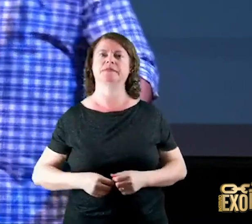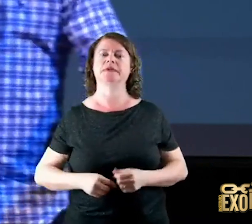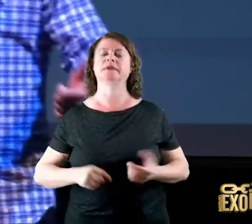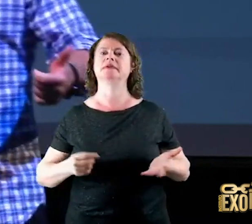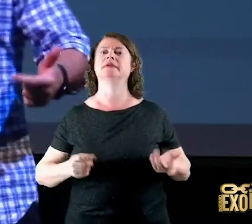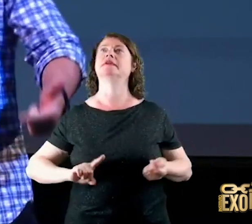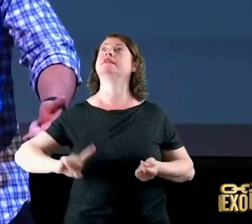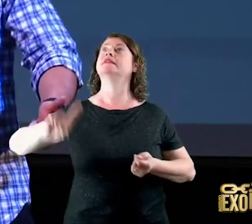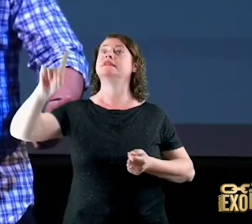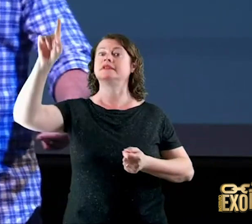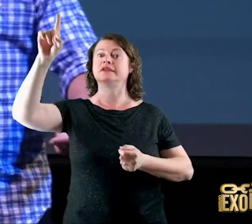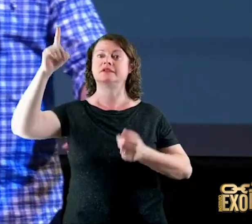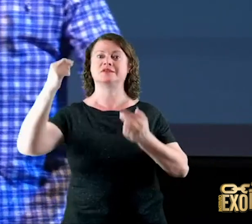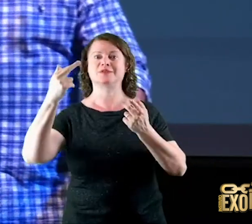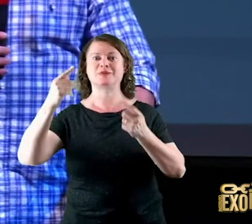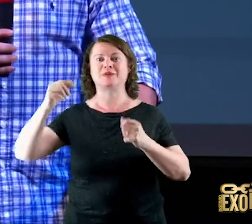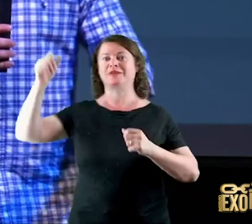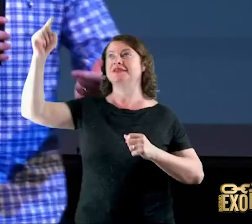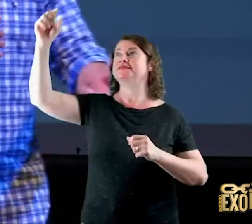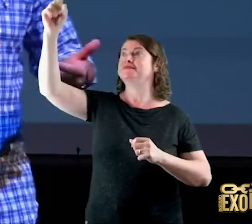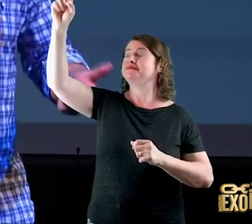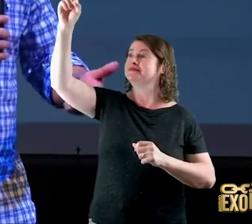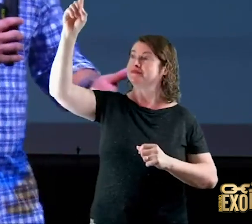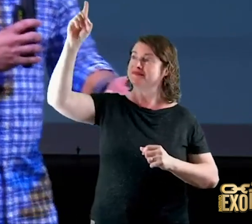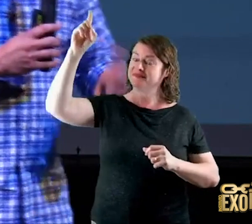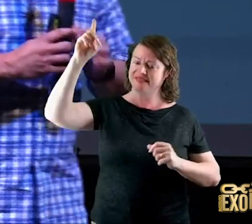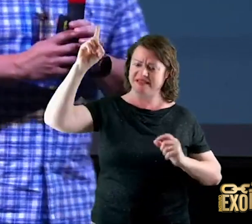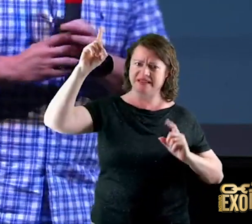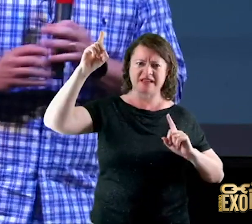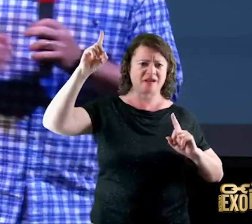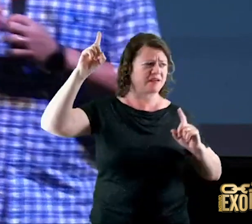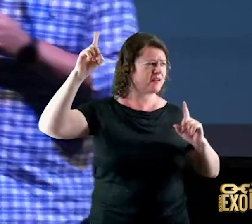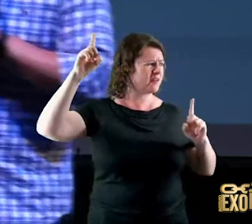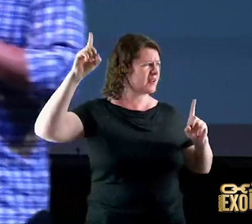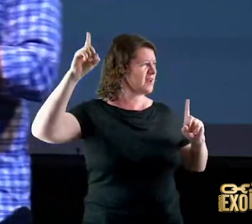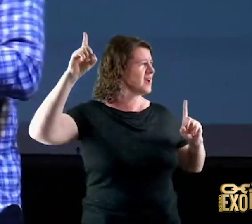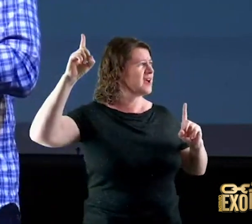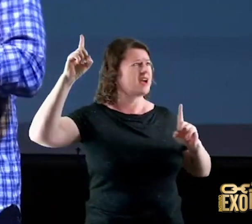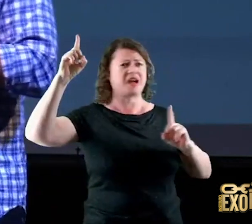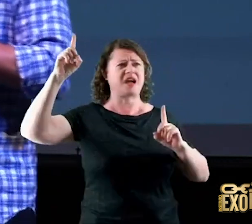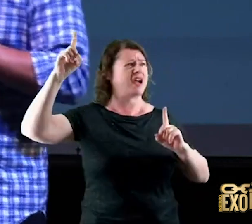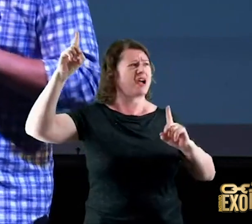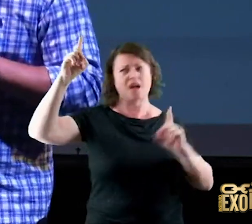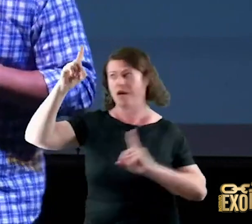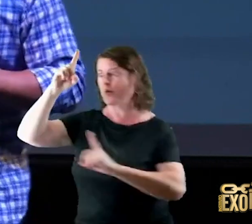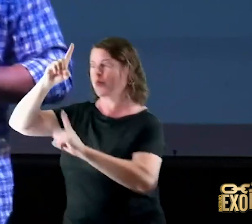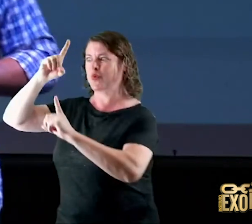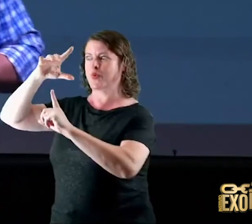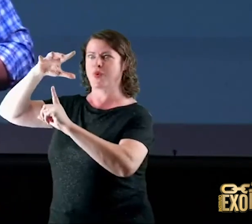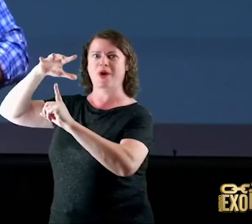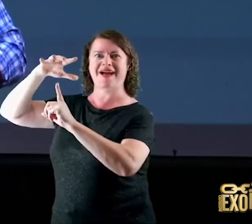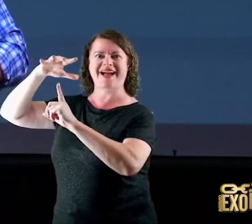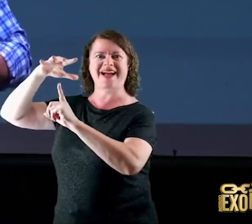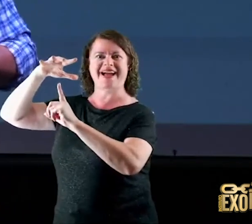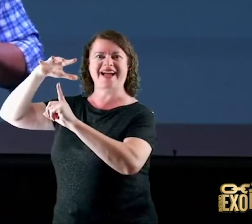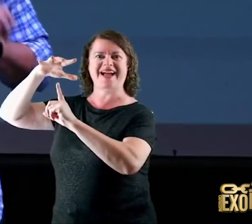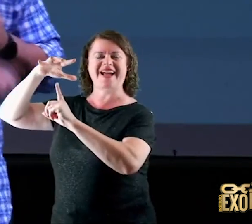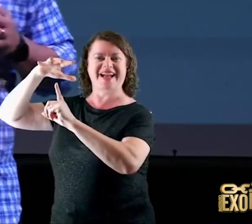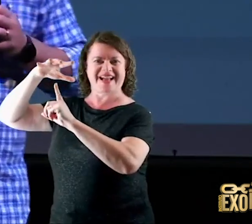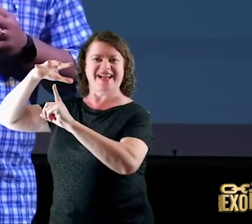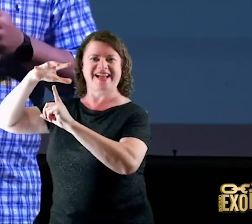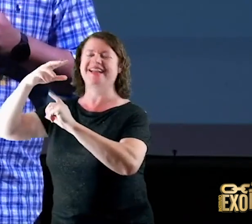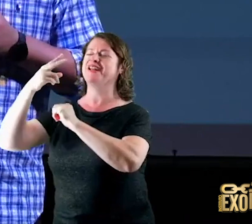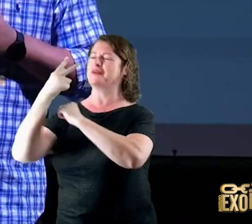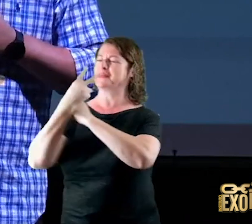tu me preservas da angústia e tu me cercas com alegres cânticos alegres cantos de